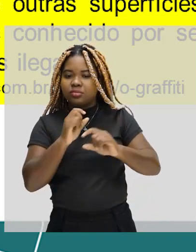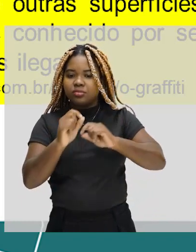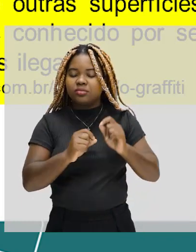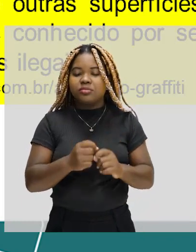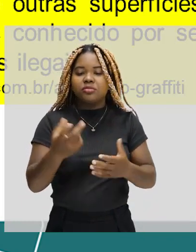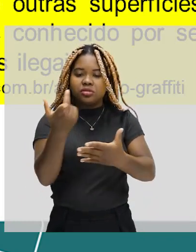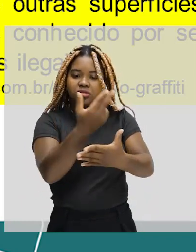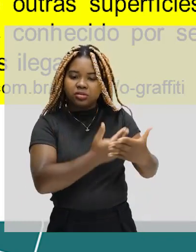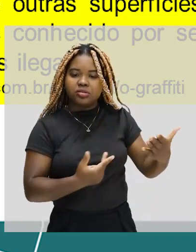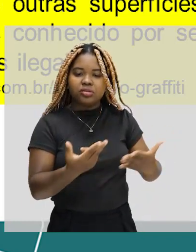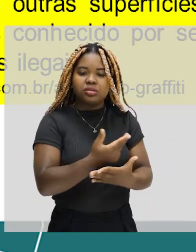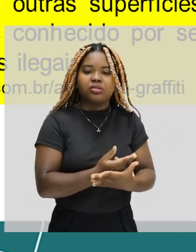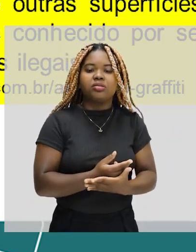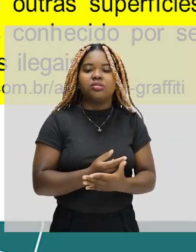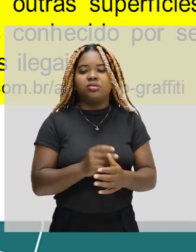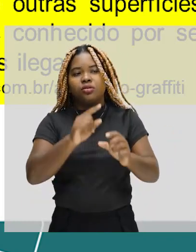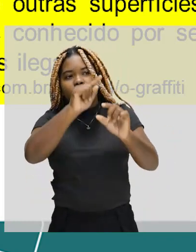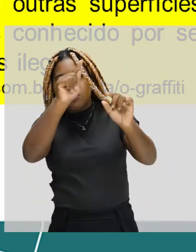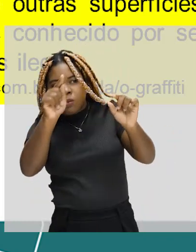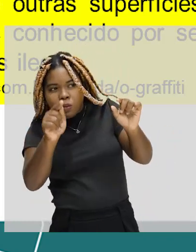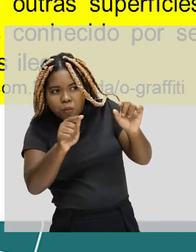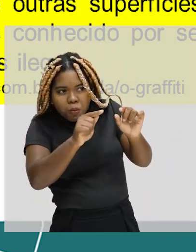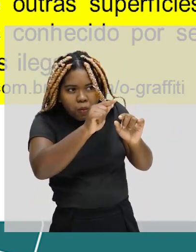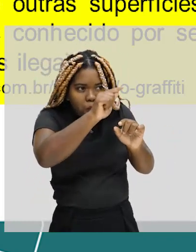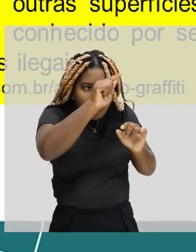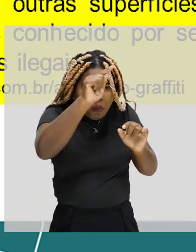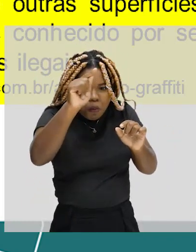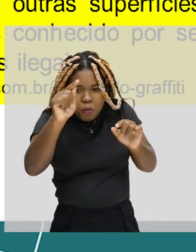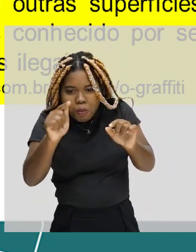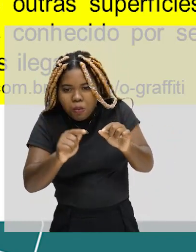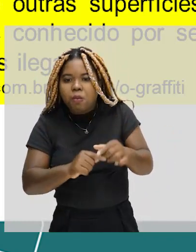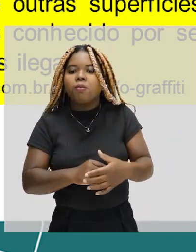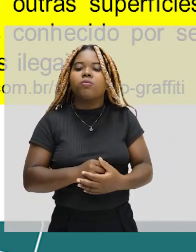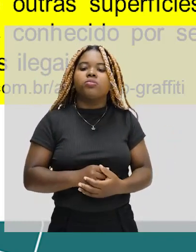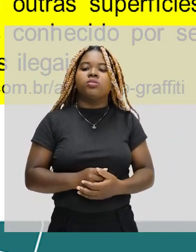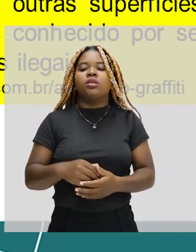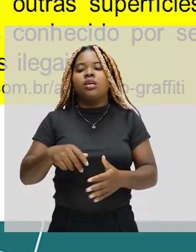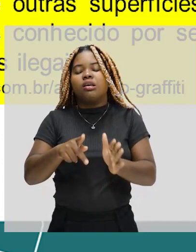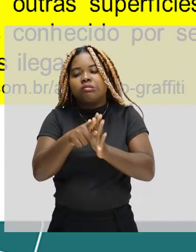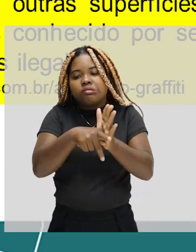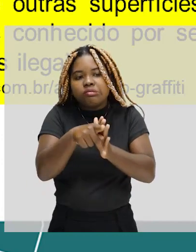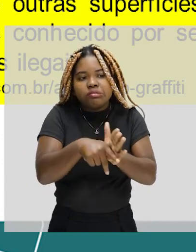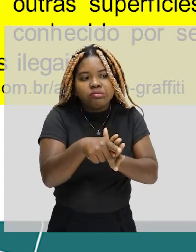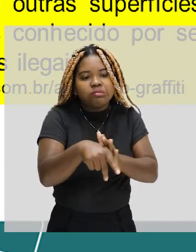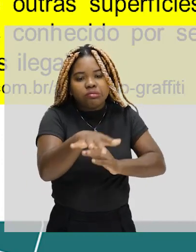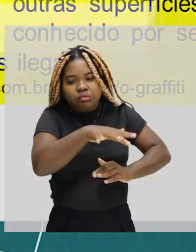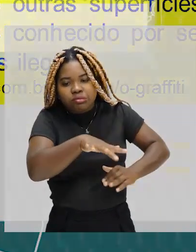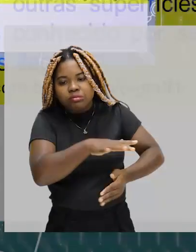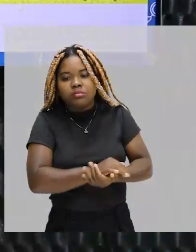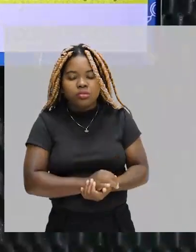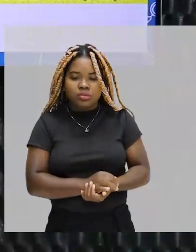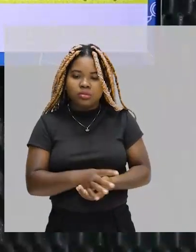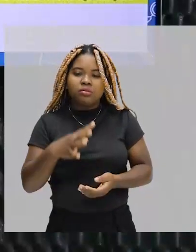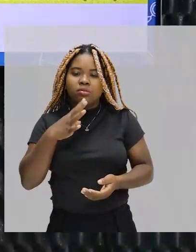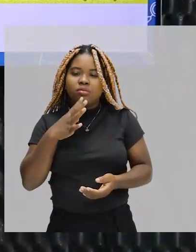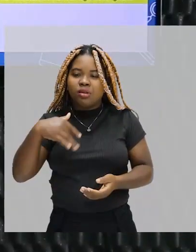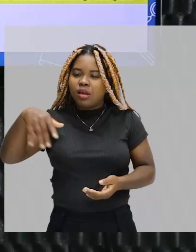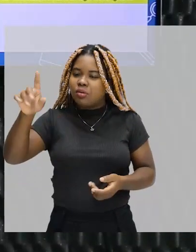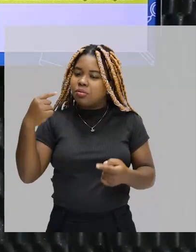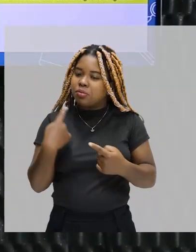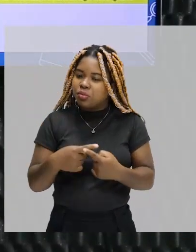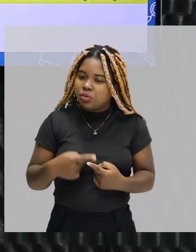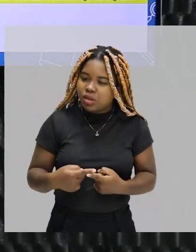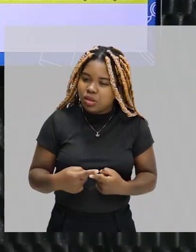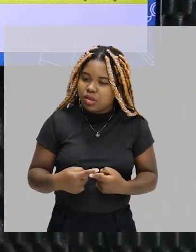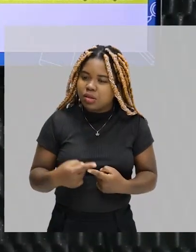desenhos de rápidos, arredondados, chamado bombe, em paredes e vagões de trens. E ele é mais conhecido porque normalmente ele